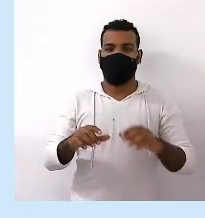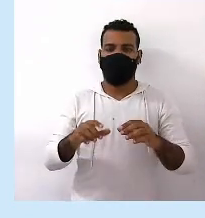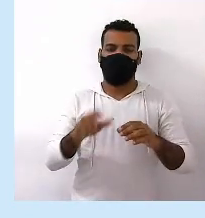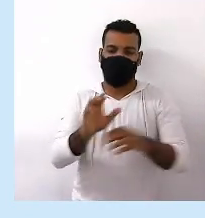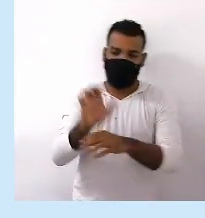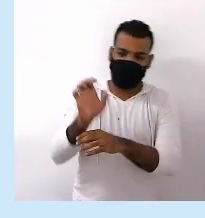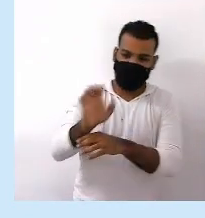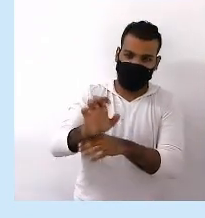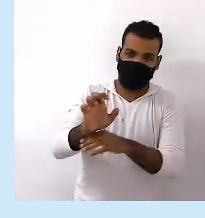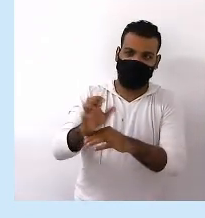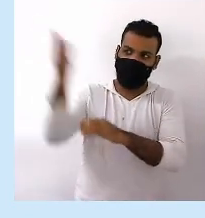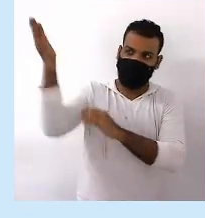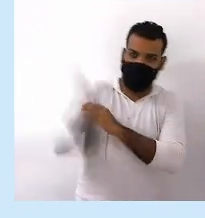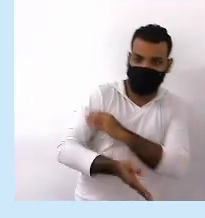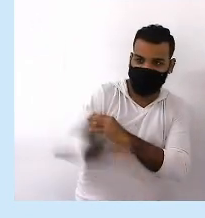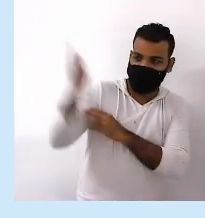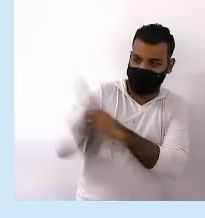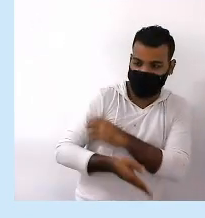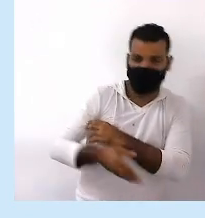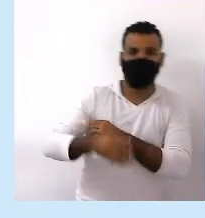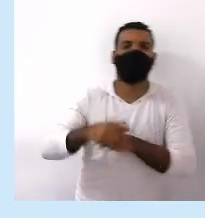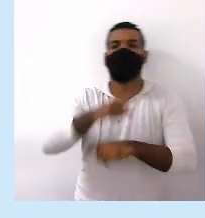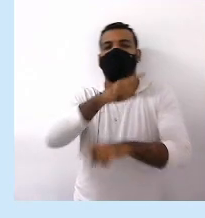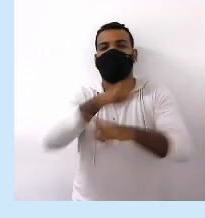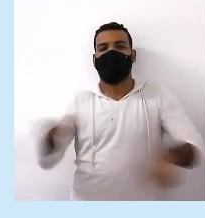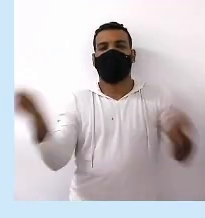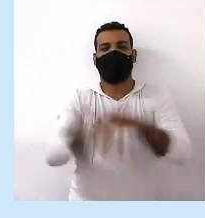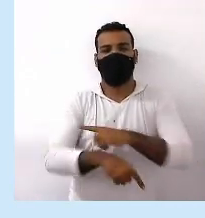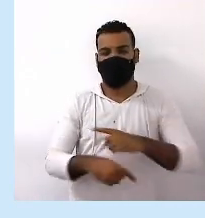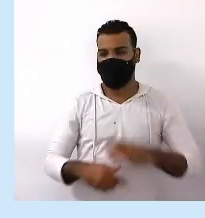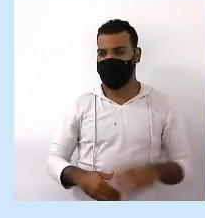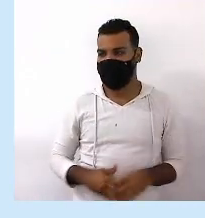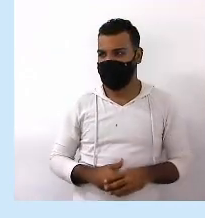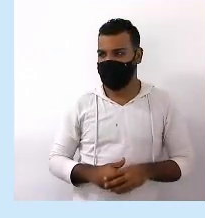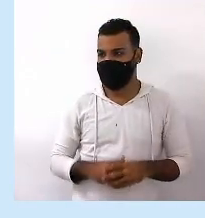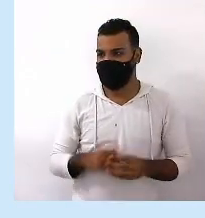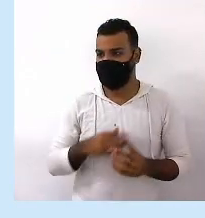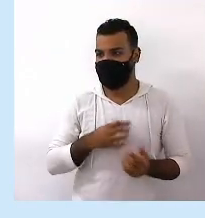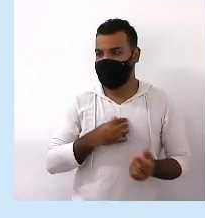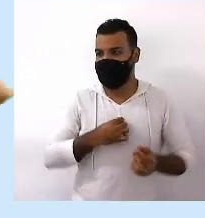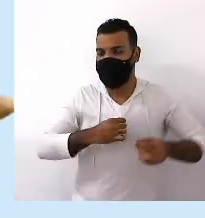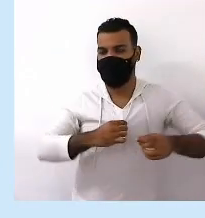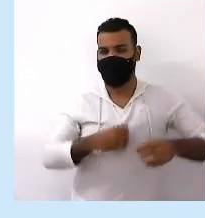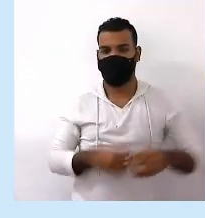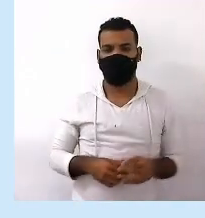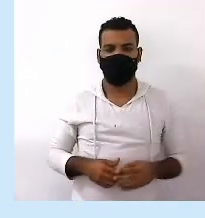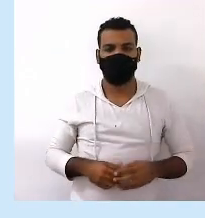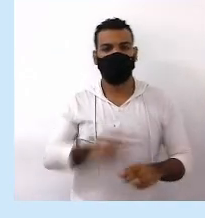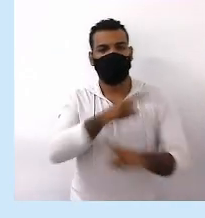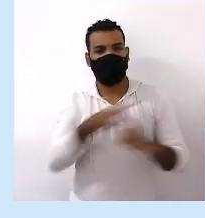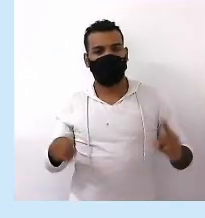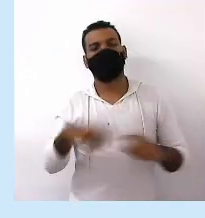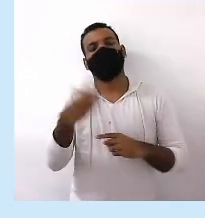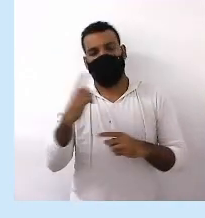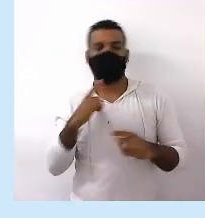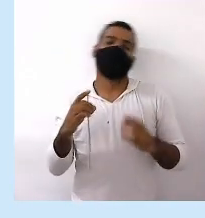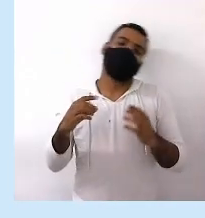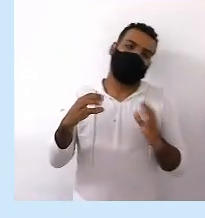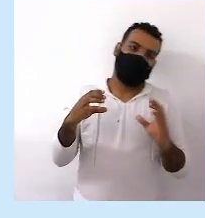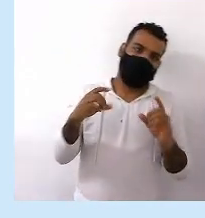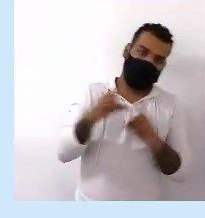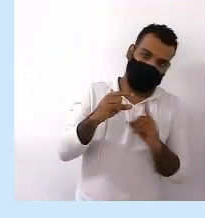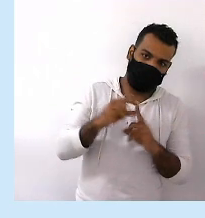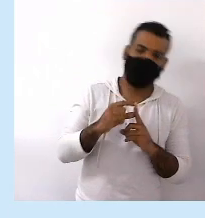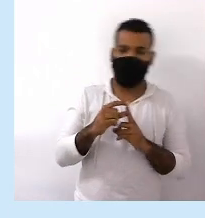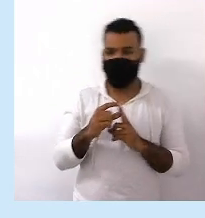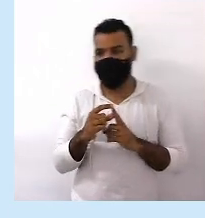Então Os textos normativos Podem aparecer Com imagem E palavras Ou apenas com Palavras Mas Para